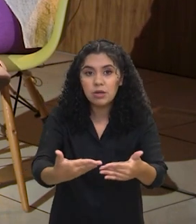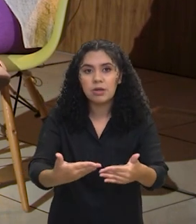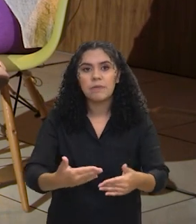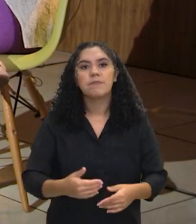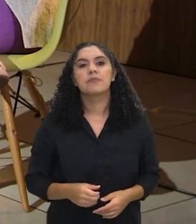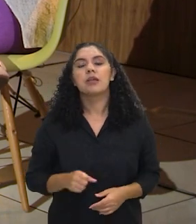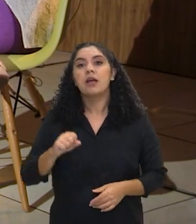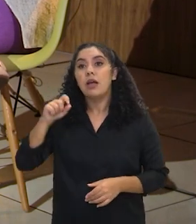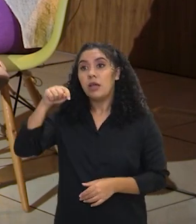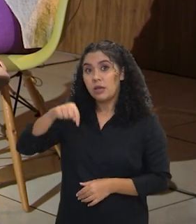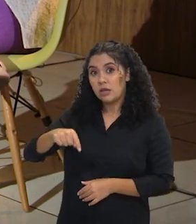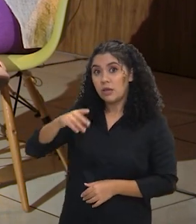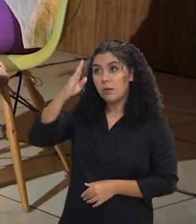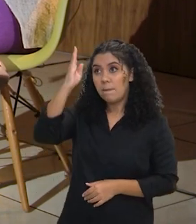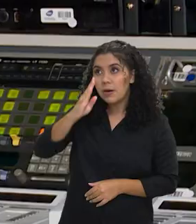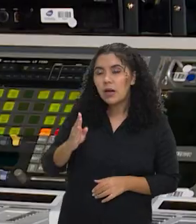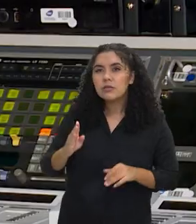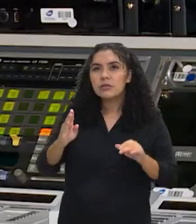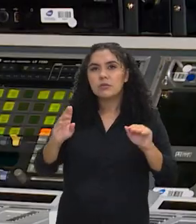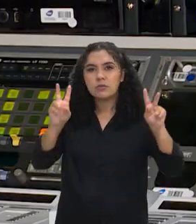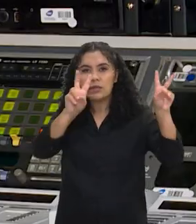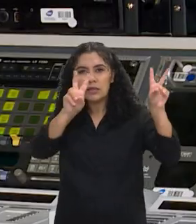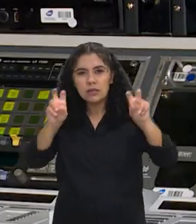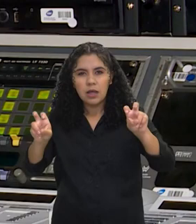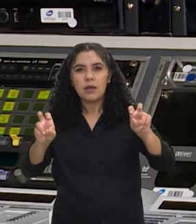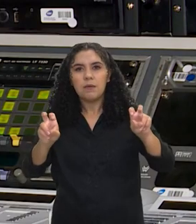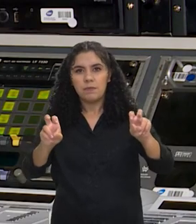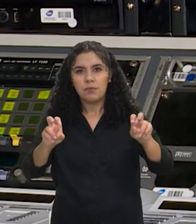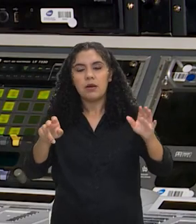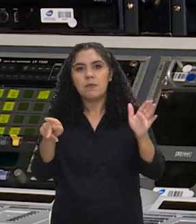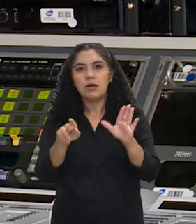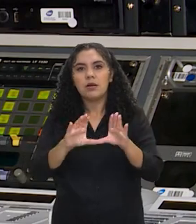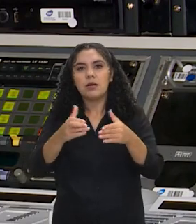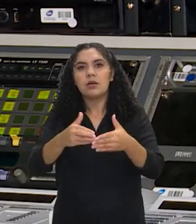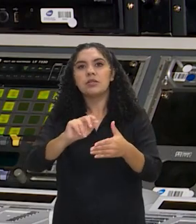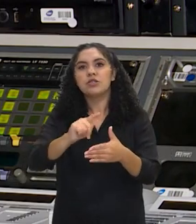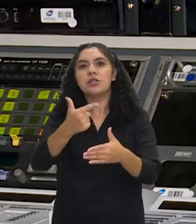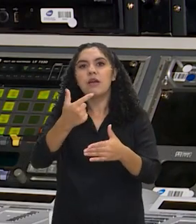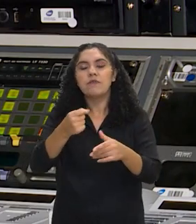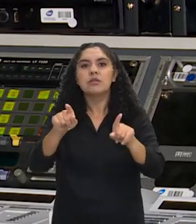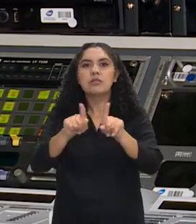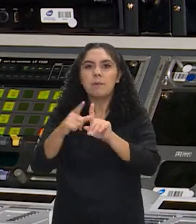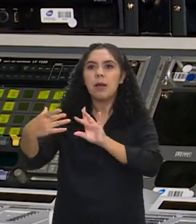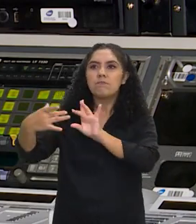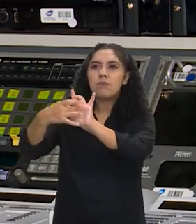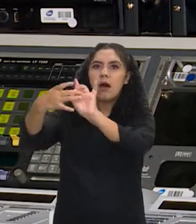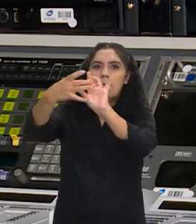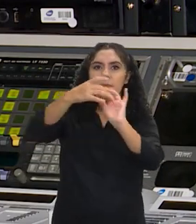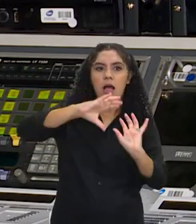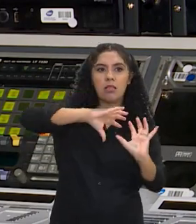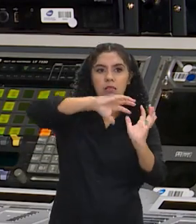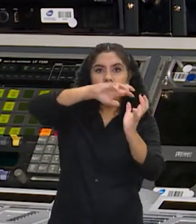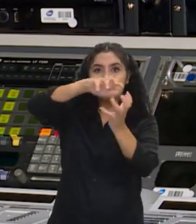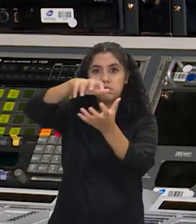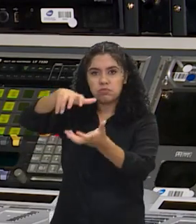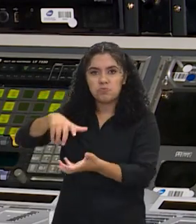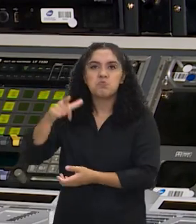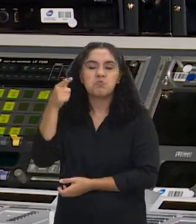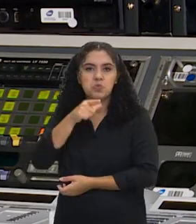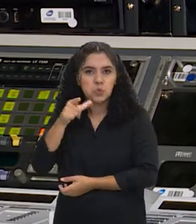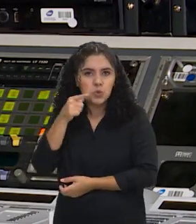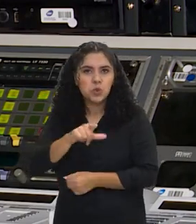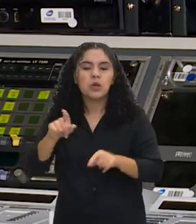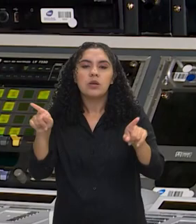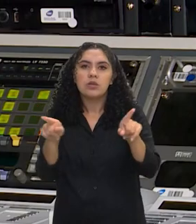caminhando e acho que a liderança do Brasil nesse tema, a partir do G20, já está criando ecos internacionais muito relevantes. Nós estamos trabalhando em